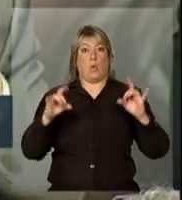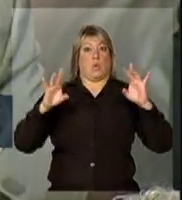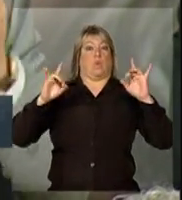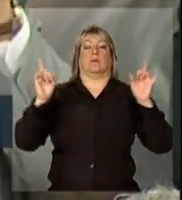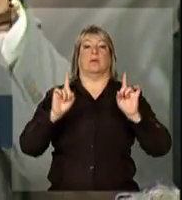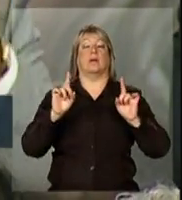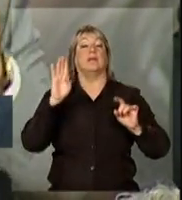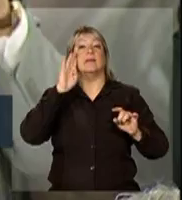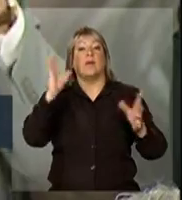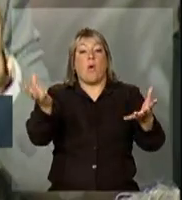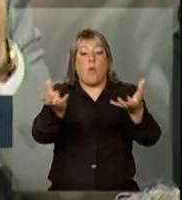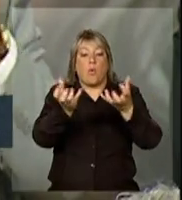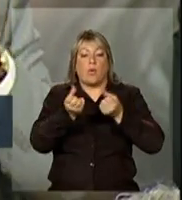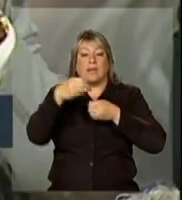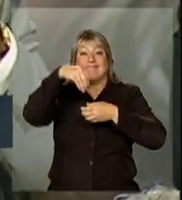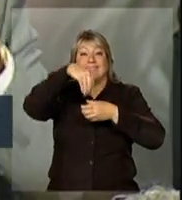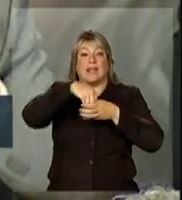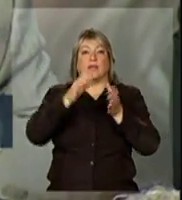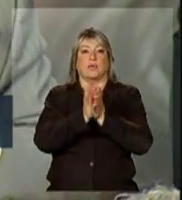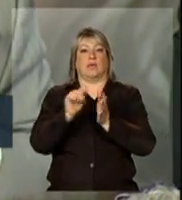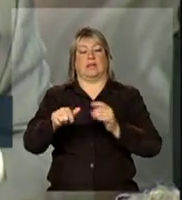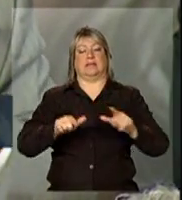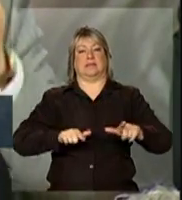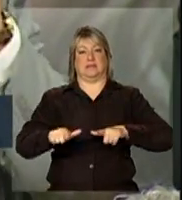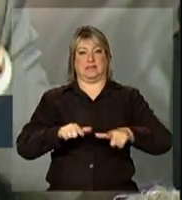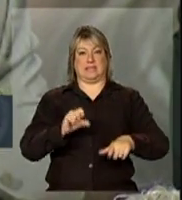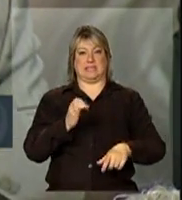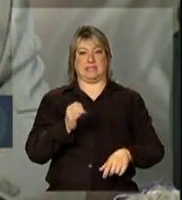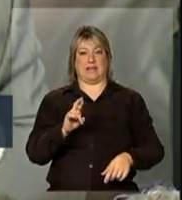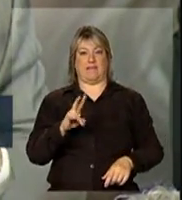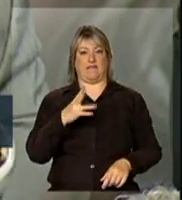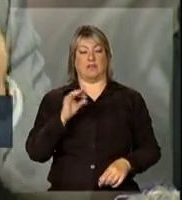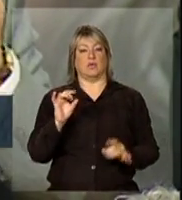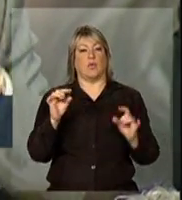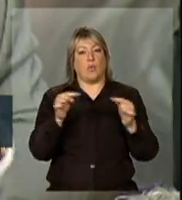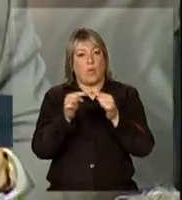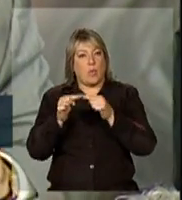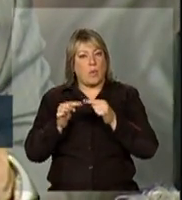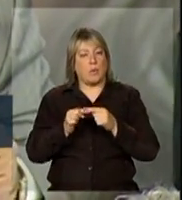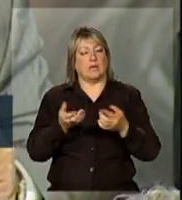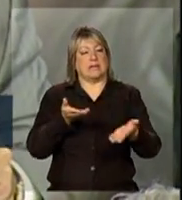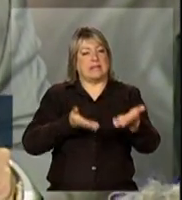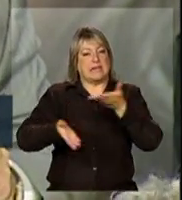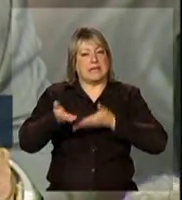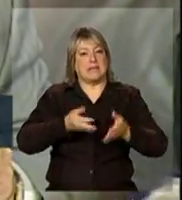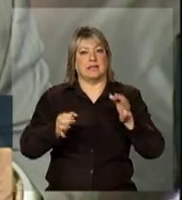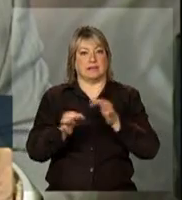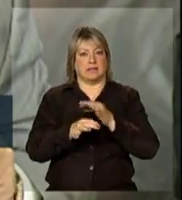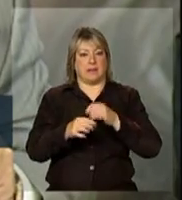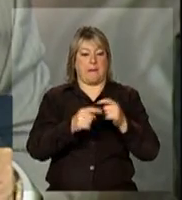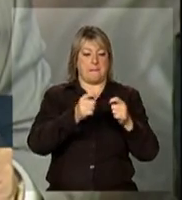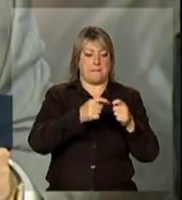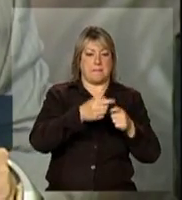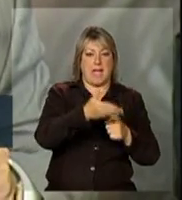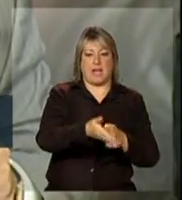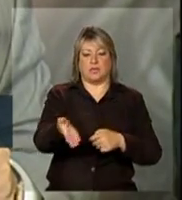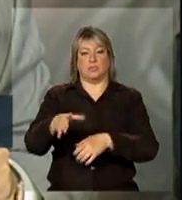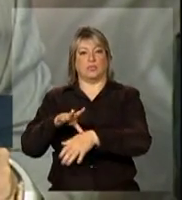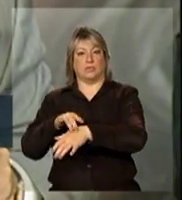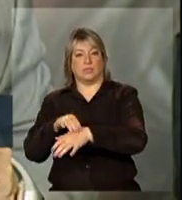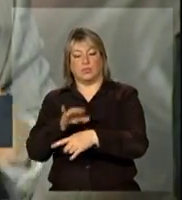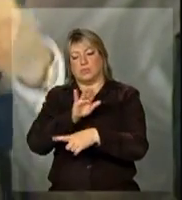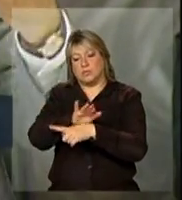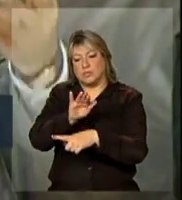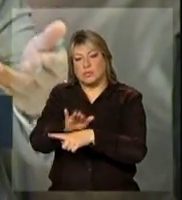acolhimento no serviço. Esse é o ponto fundamental. O acolhimento adequado é o que estabelece a relação médico-paciente, serviço